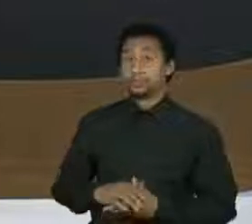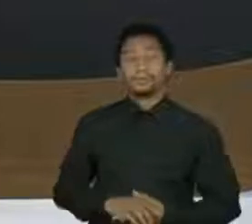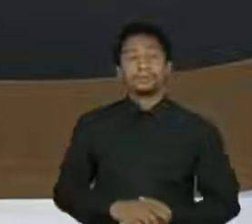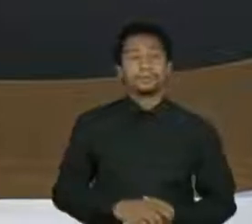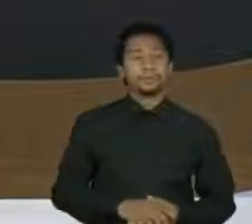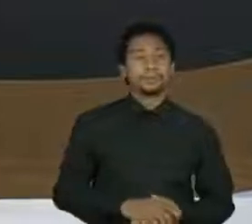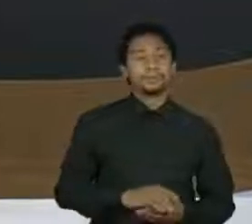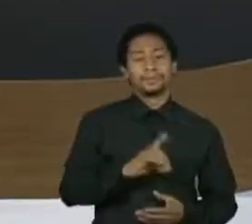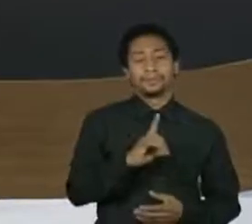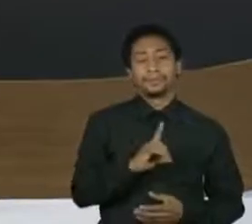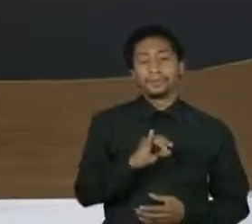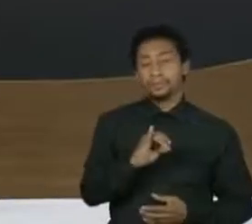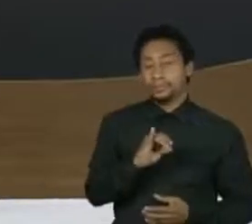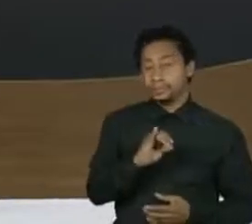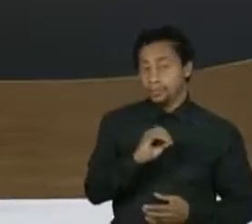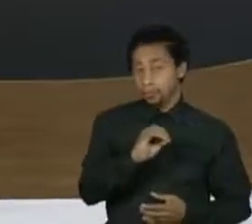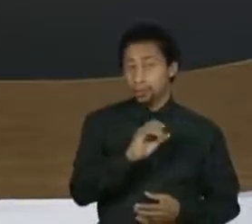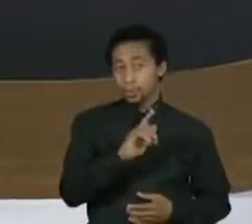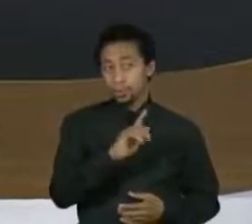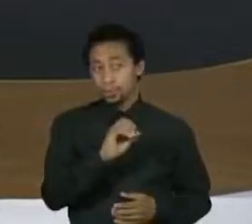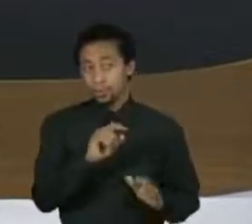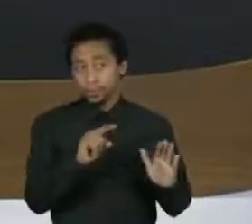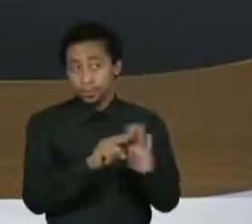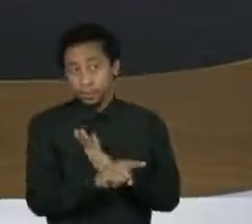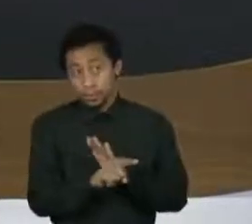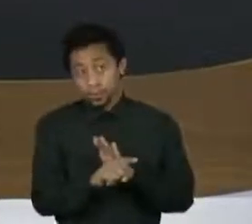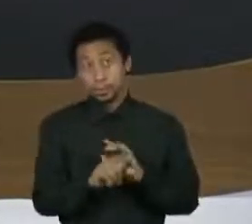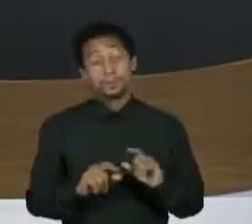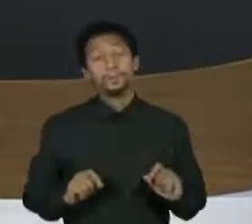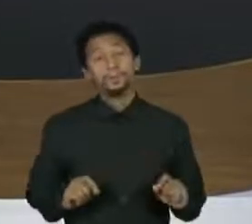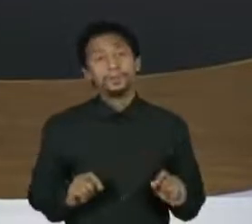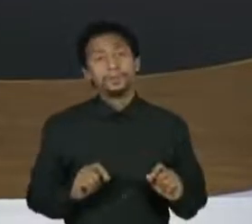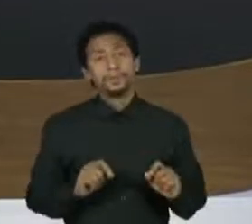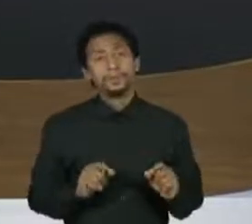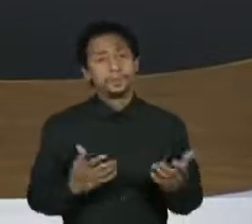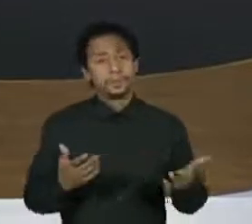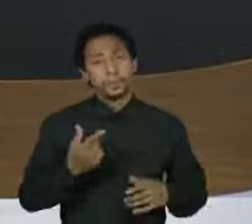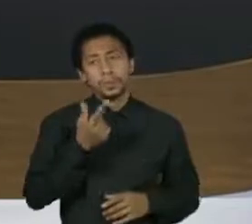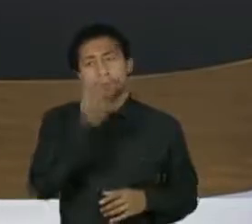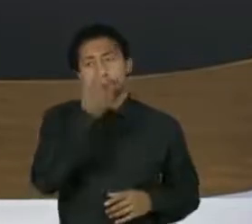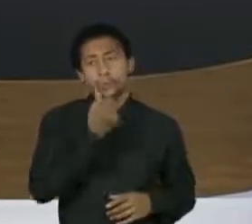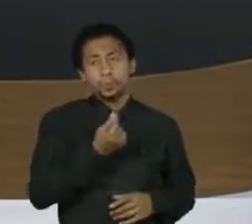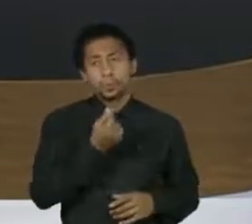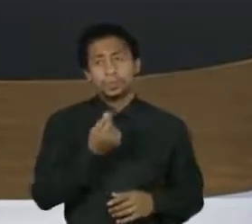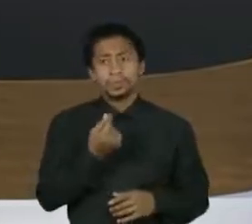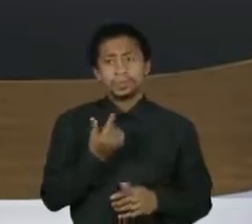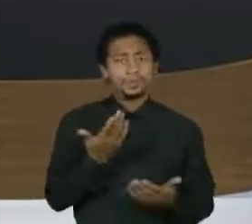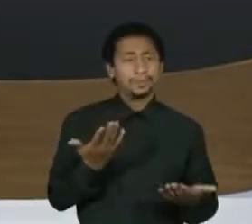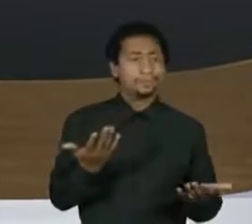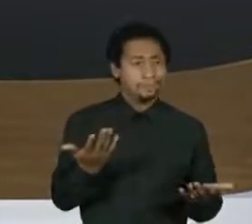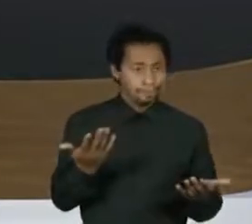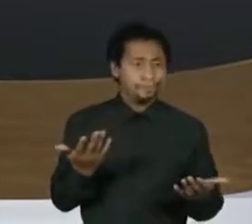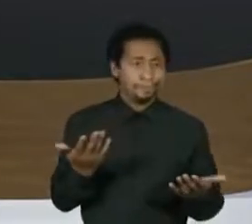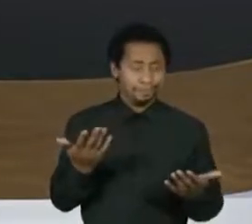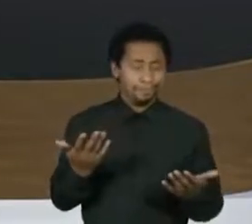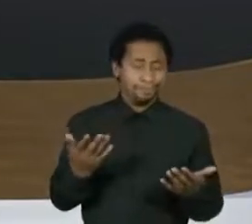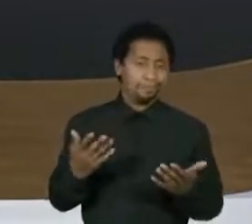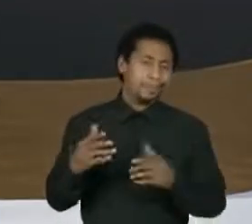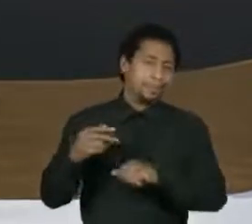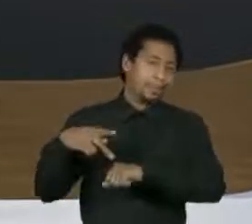O jogo trouxe mais no início do programa a questão de como o Putin é visto em diferentes